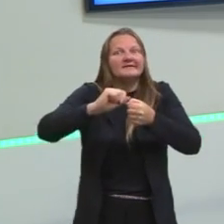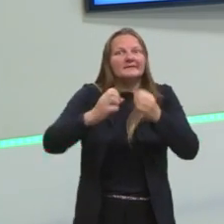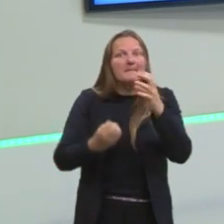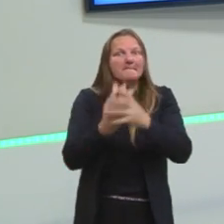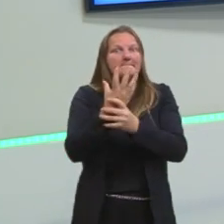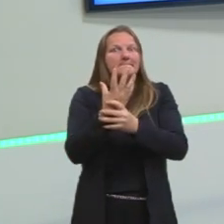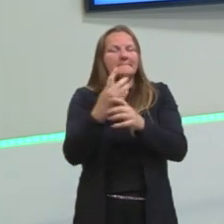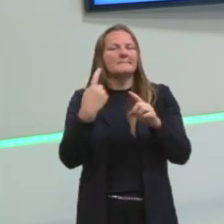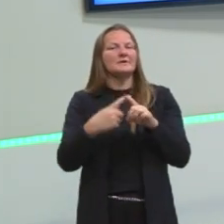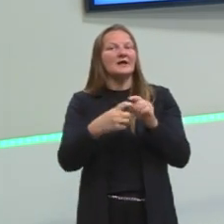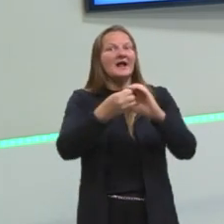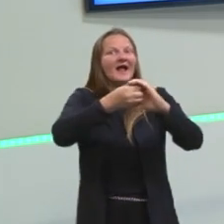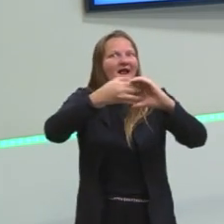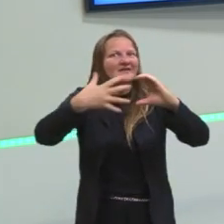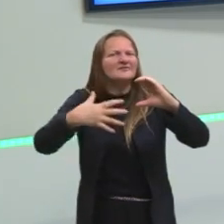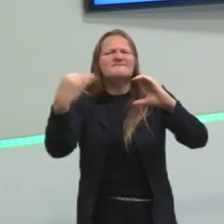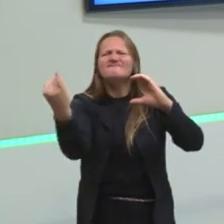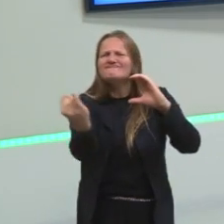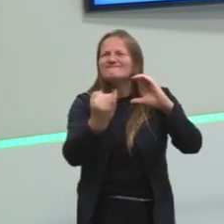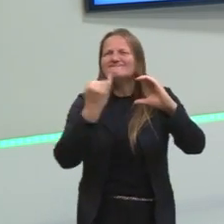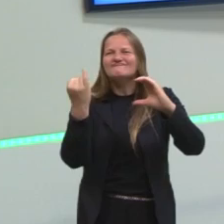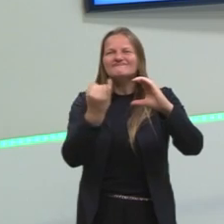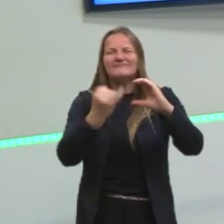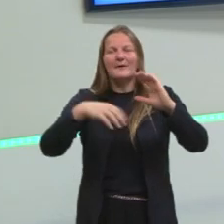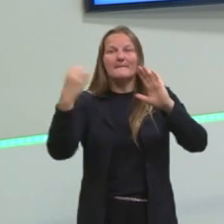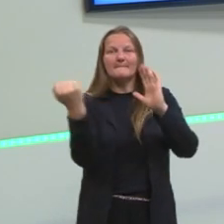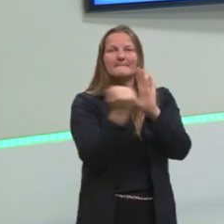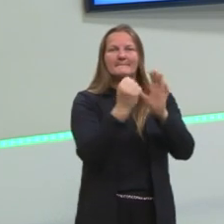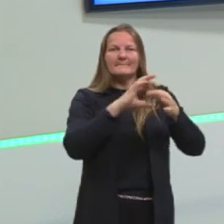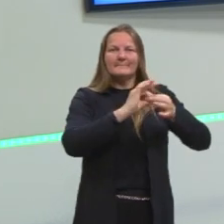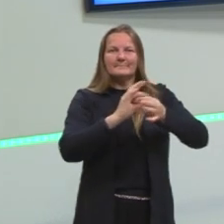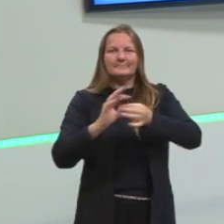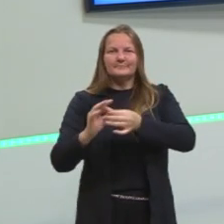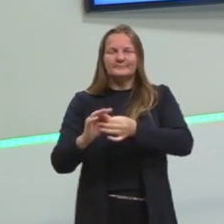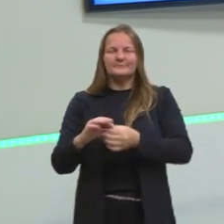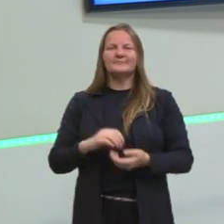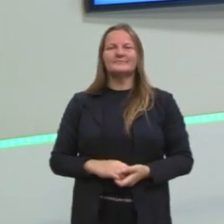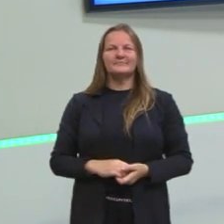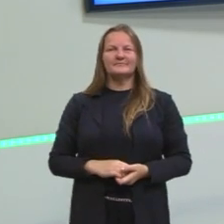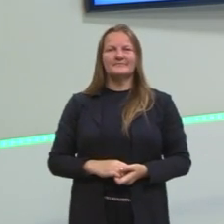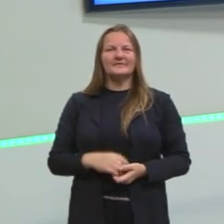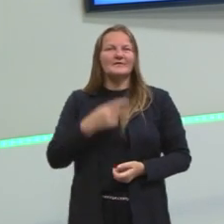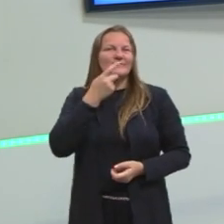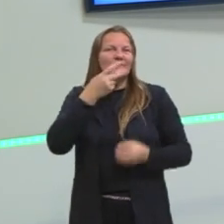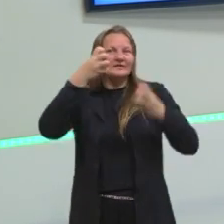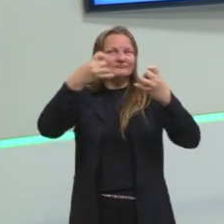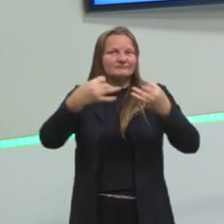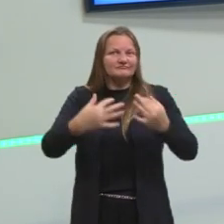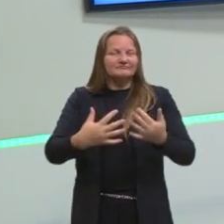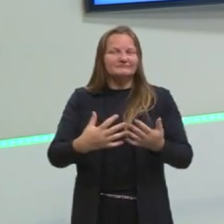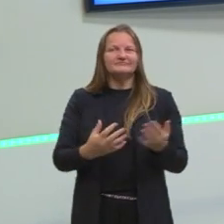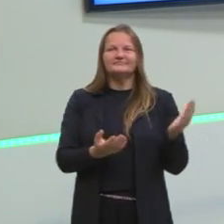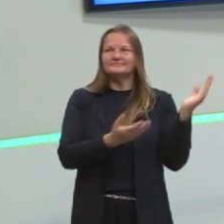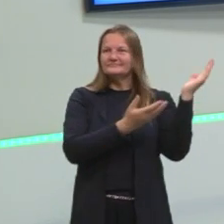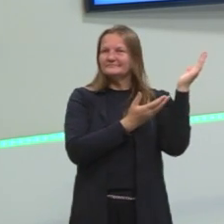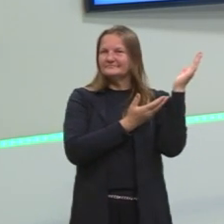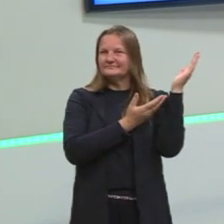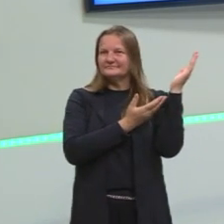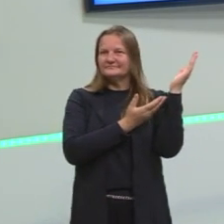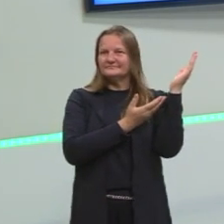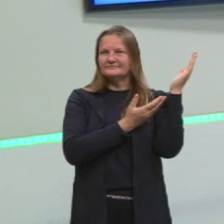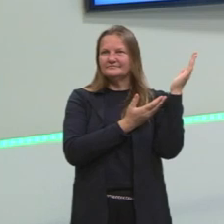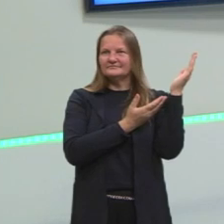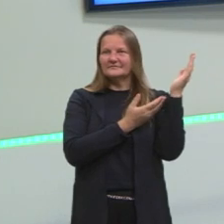essas são características que nos contam um pouco do que essa imagem quer dizer. Então, aqui, nesse